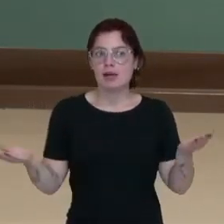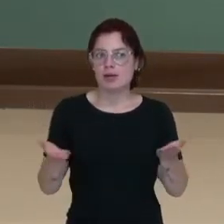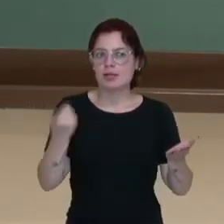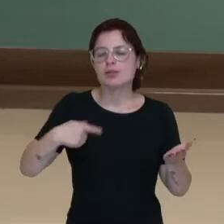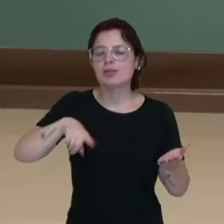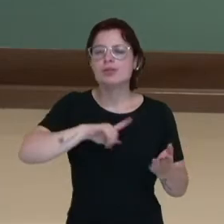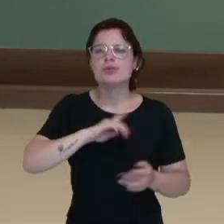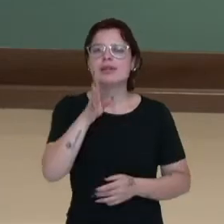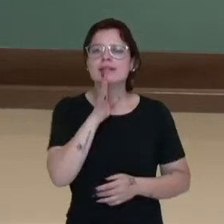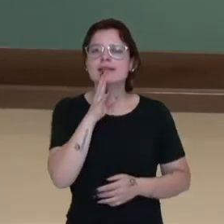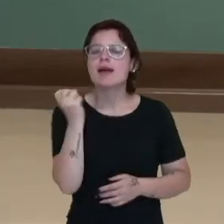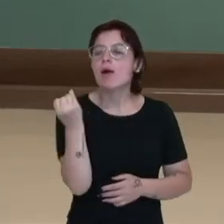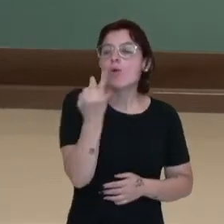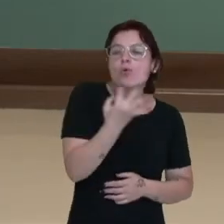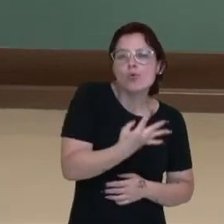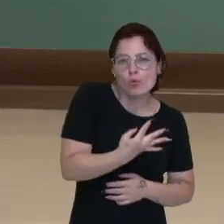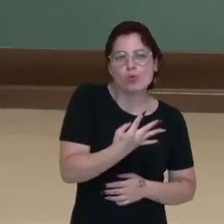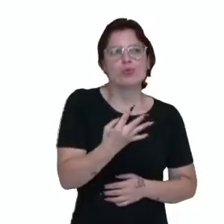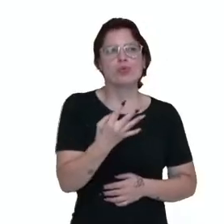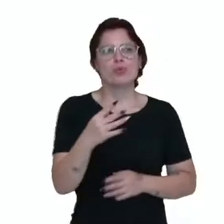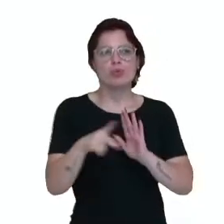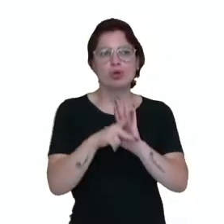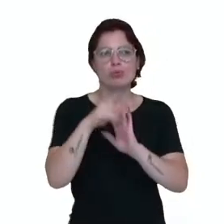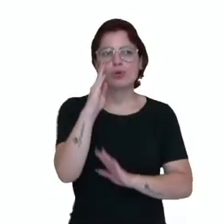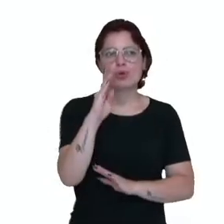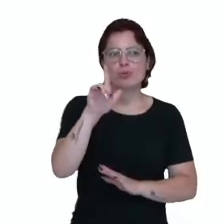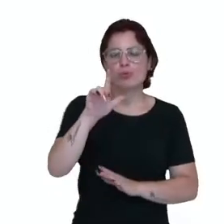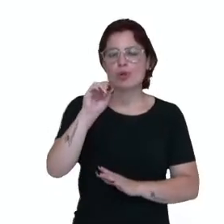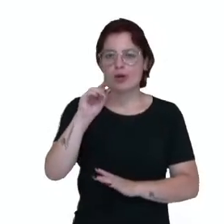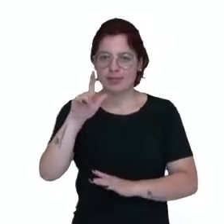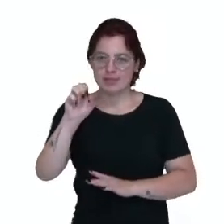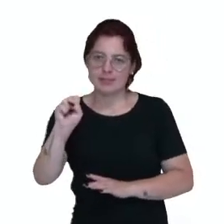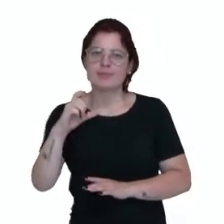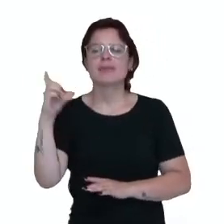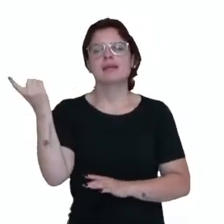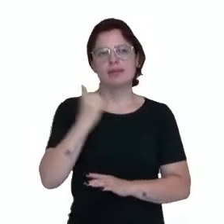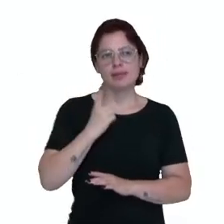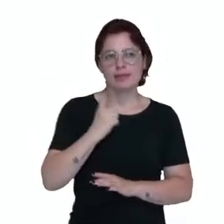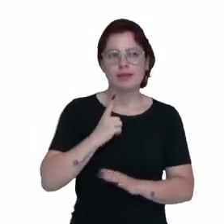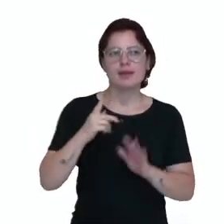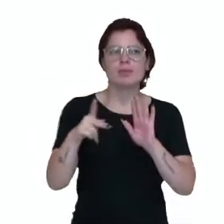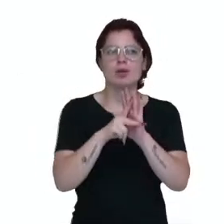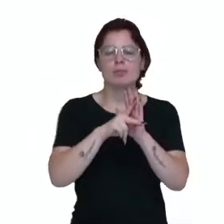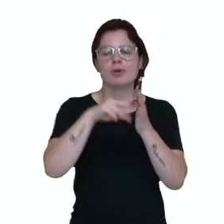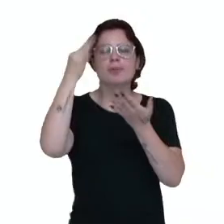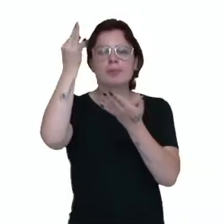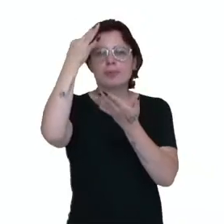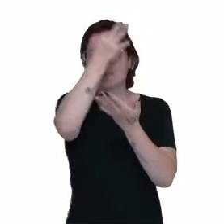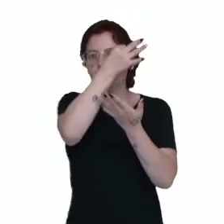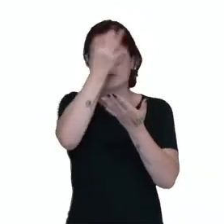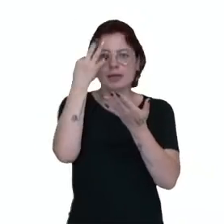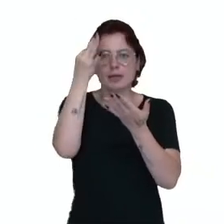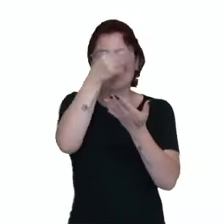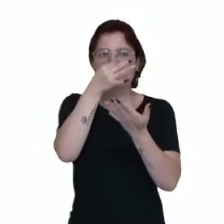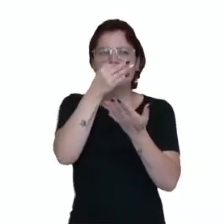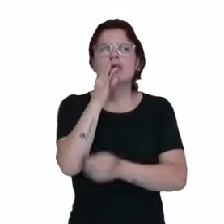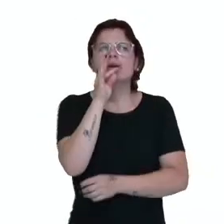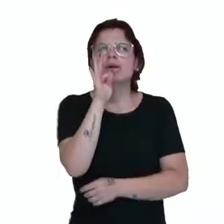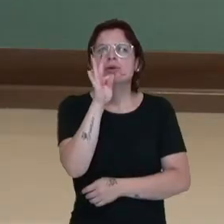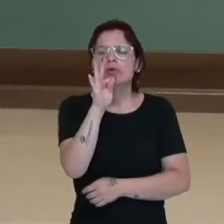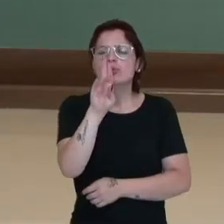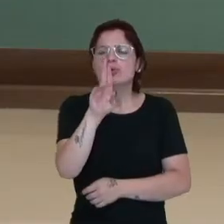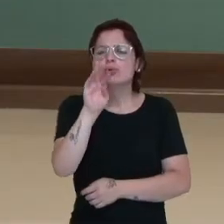Então, nós temos blogs com tutoriais de maquiagem. Professora, não sei o que é um tutorial. Um tutorial,